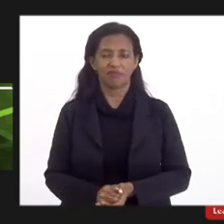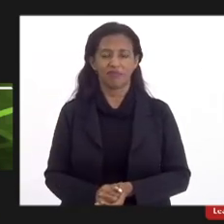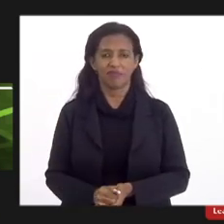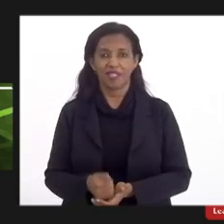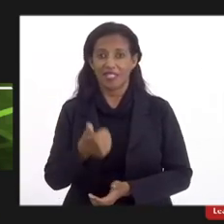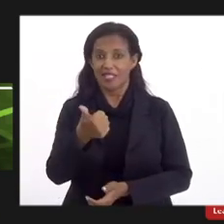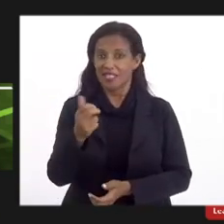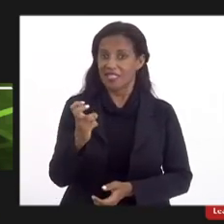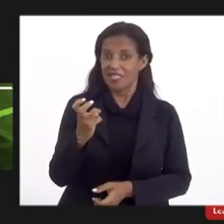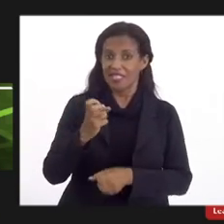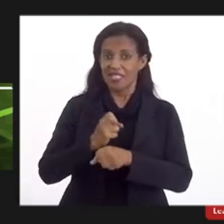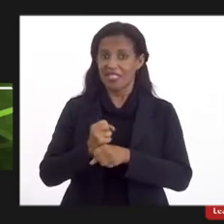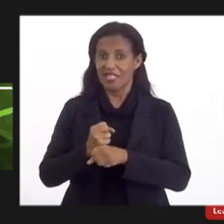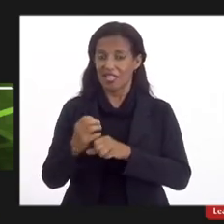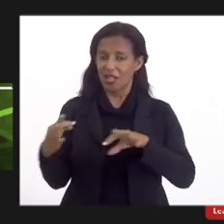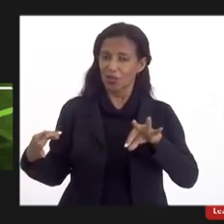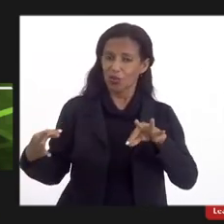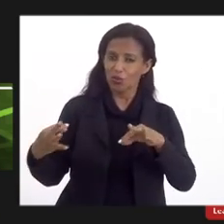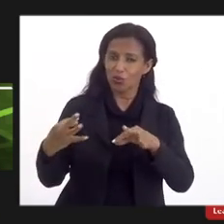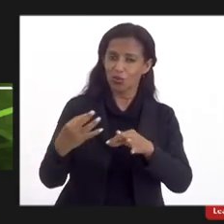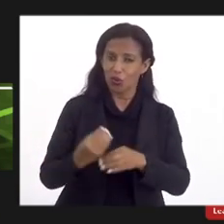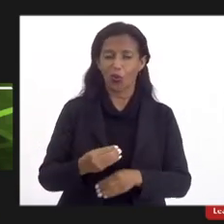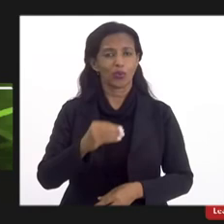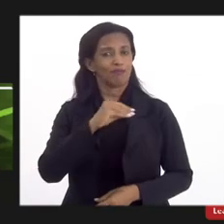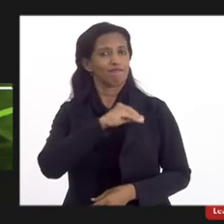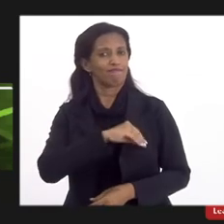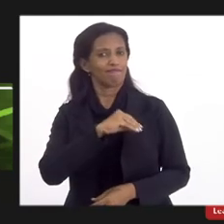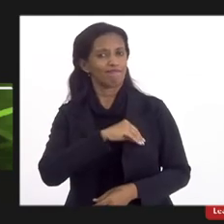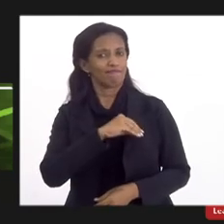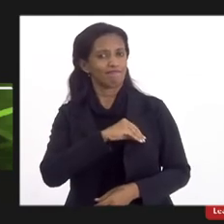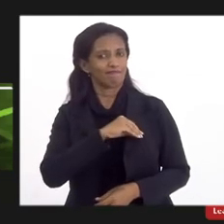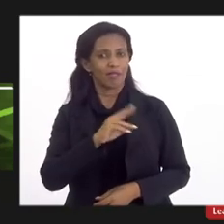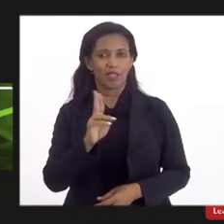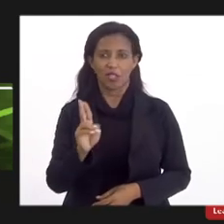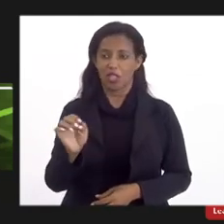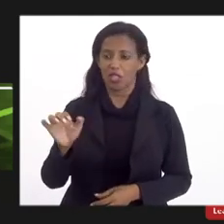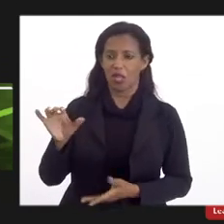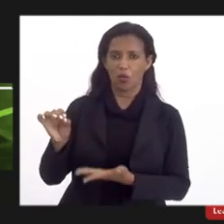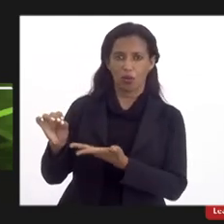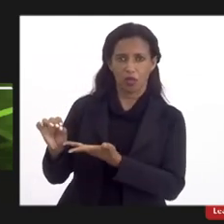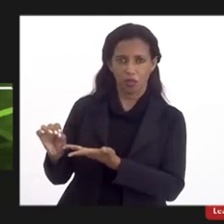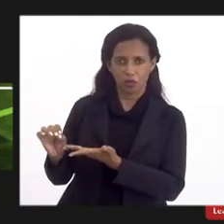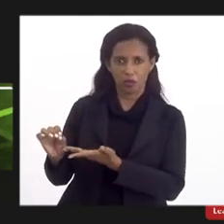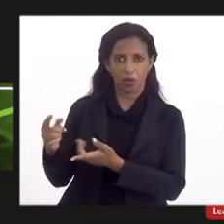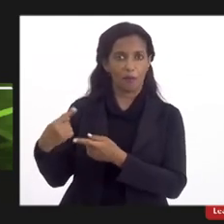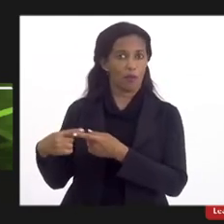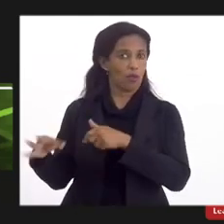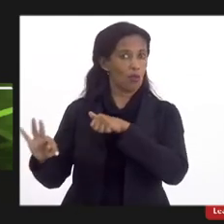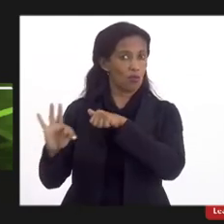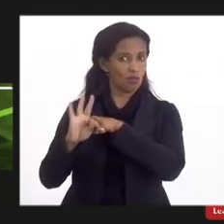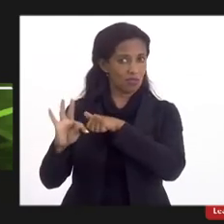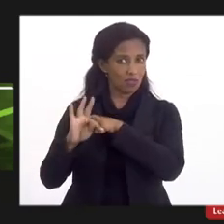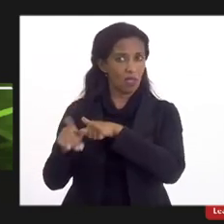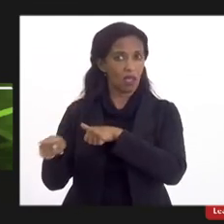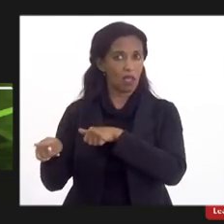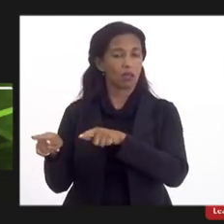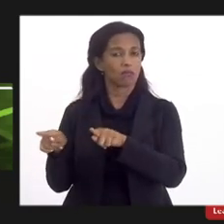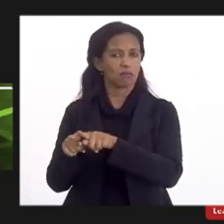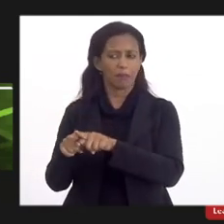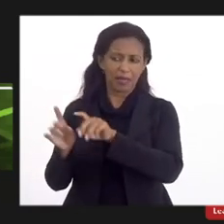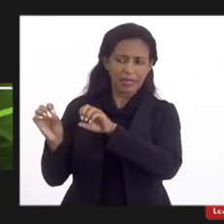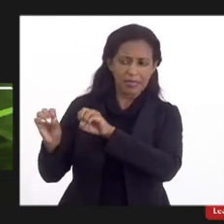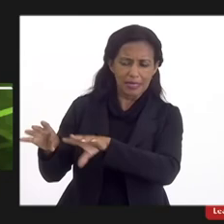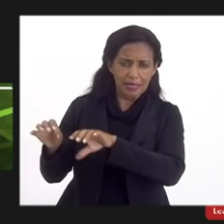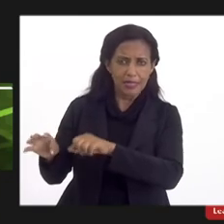nesses 15 anos todo mundo recebeu o seu salário e o da UESO porque o técnico também ensina o